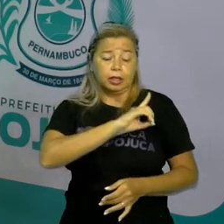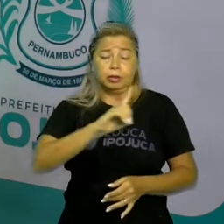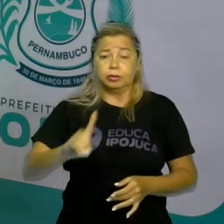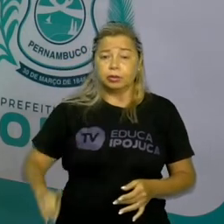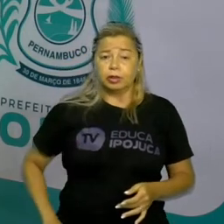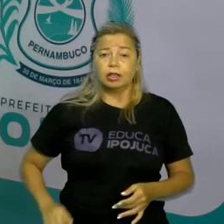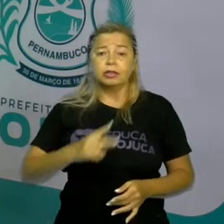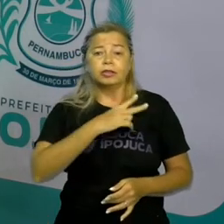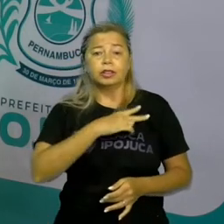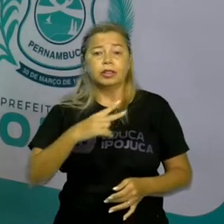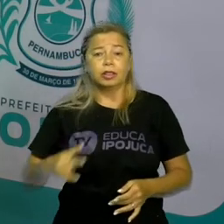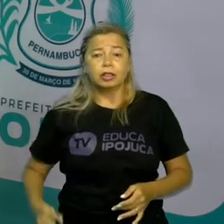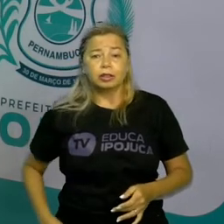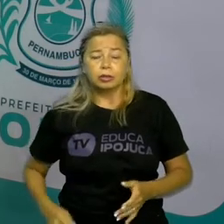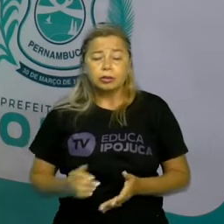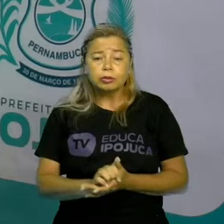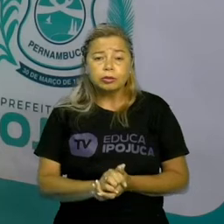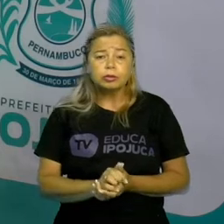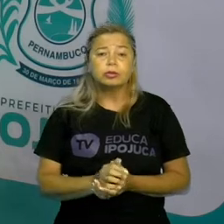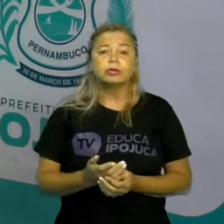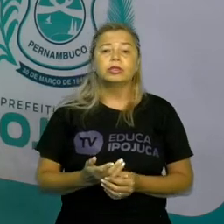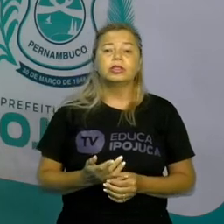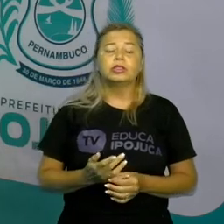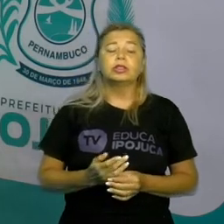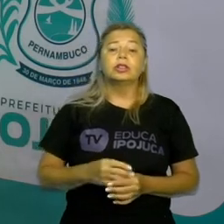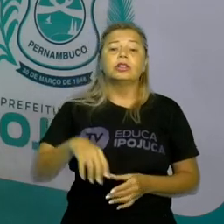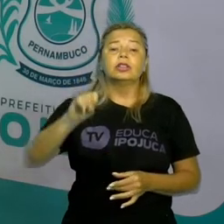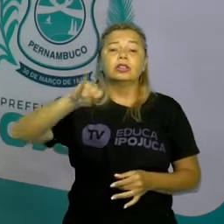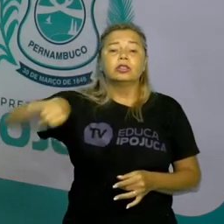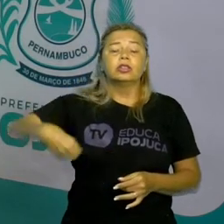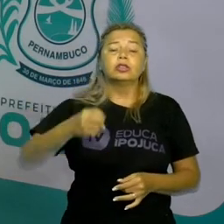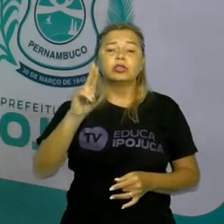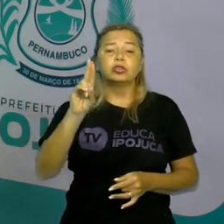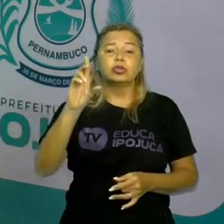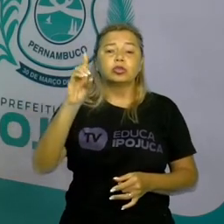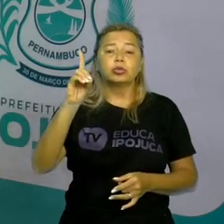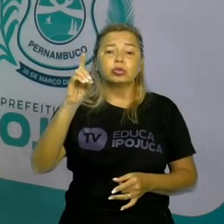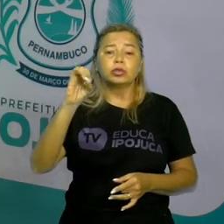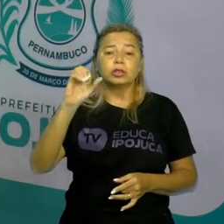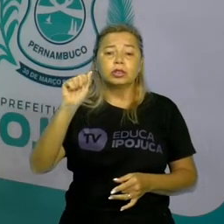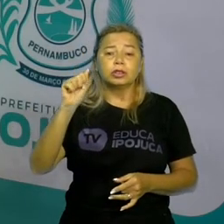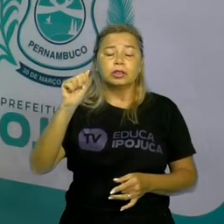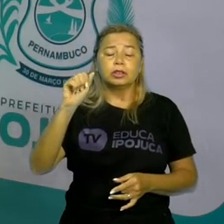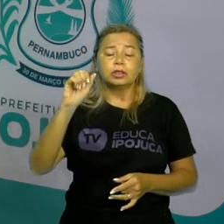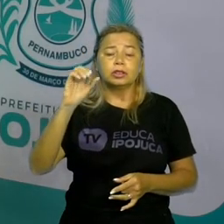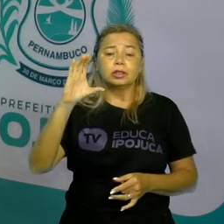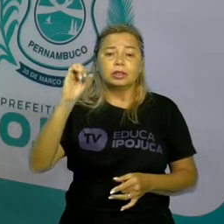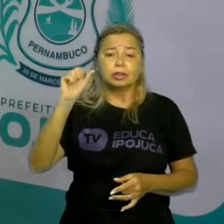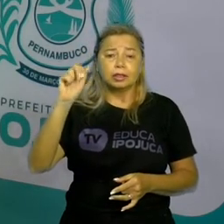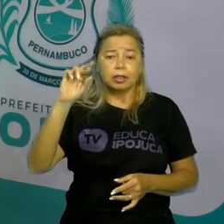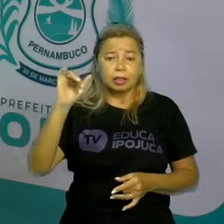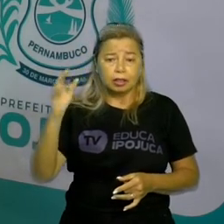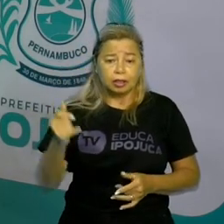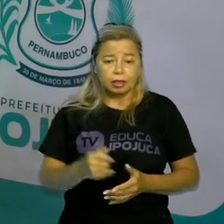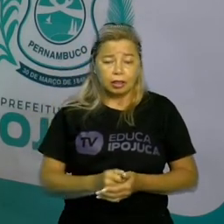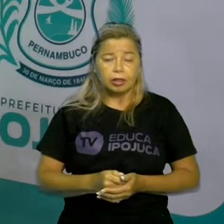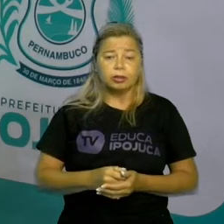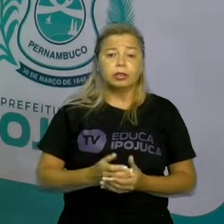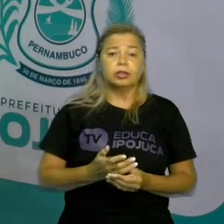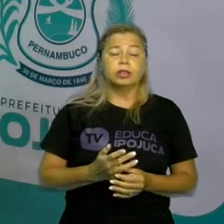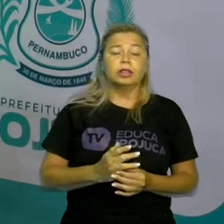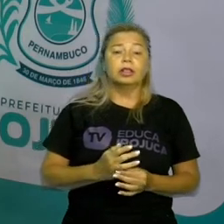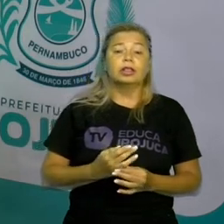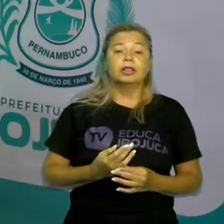Público, certo? Os juízes são o pessoal do poder judiciário. E quem é o